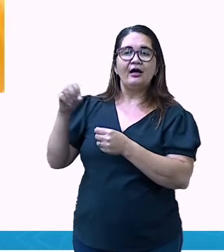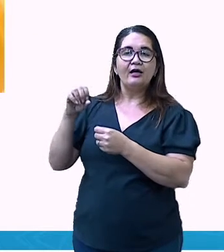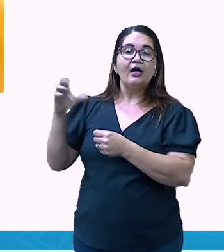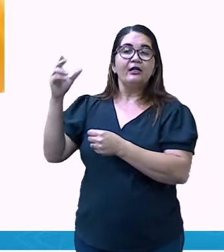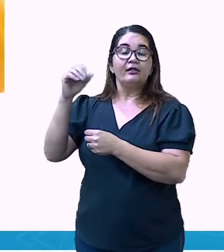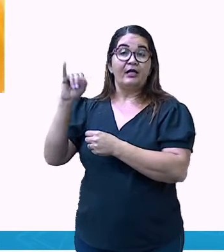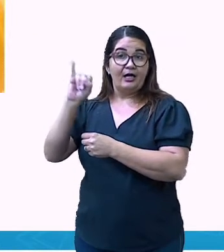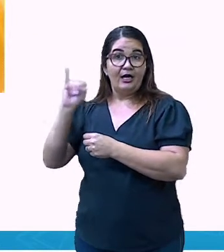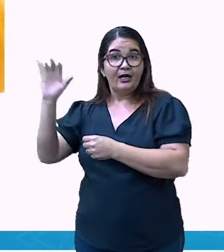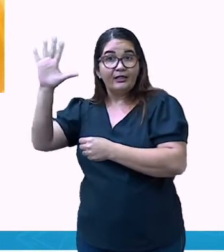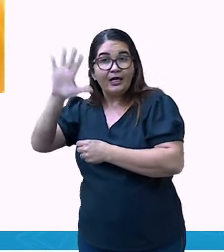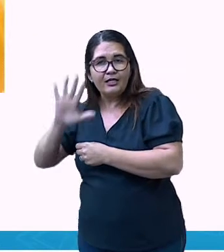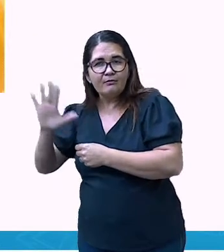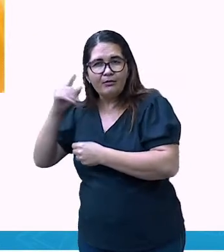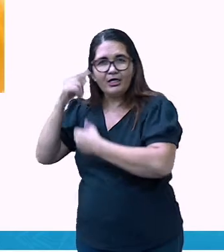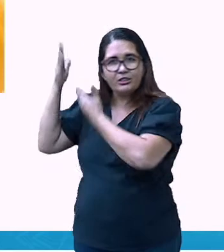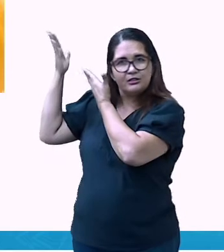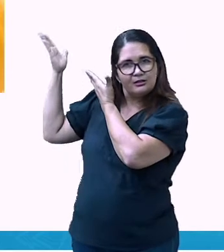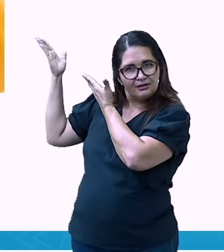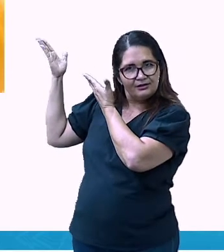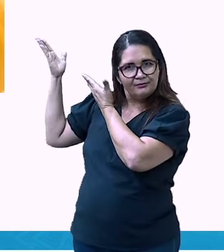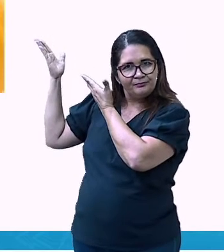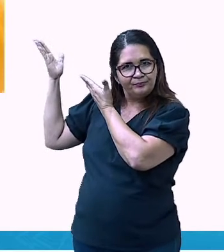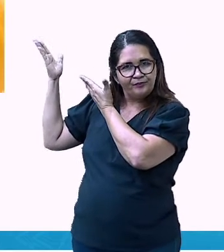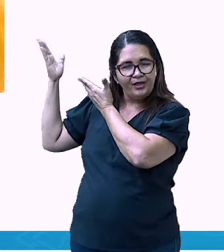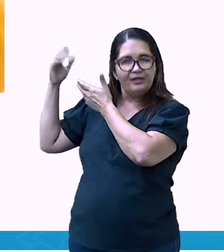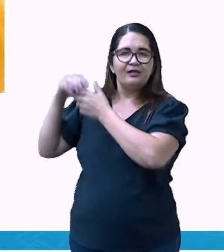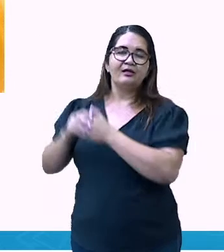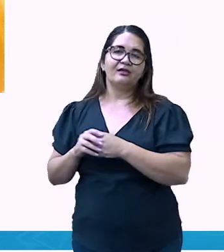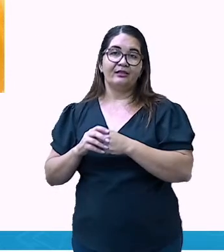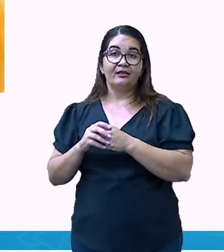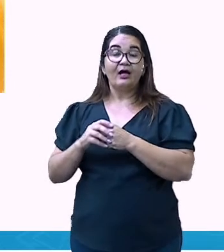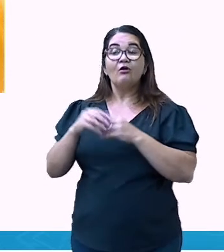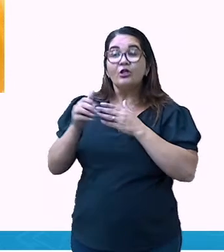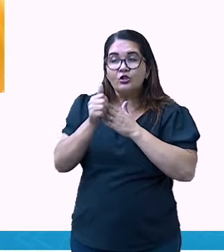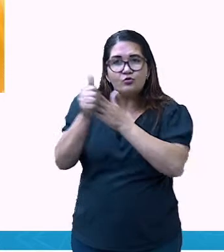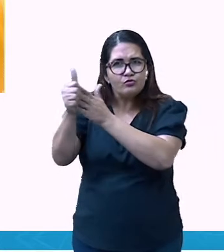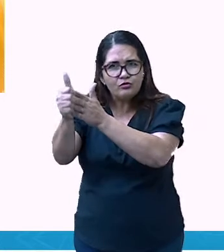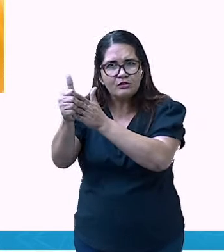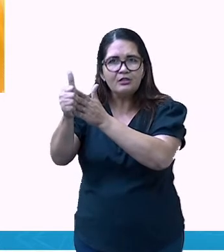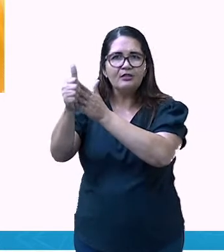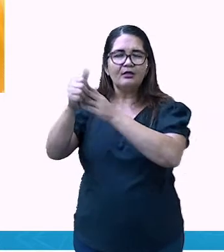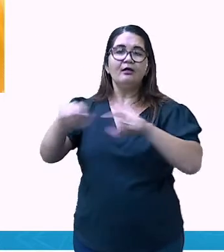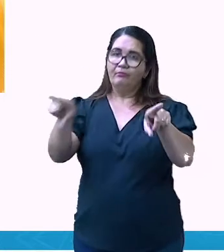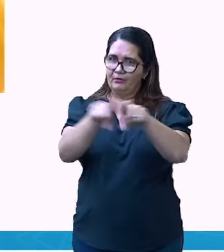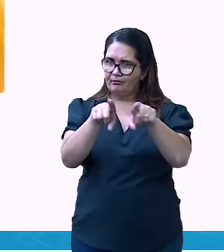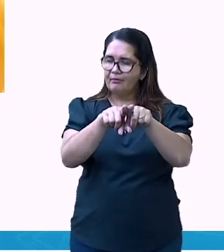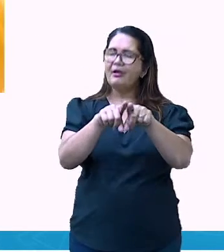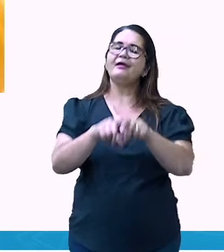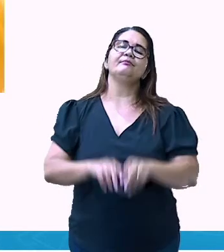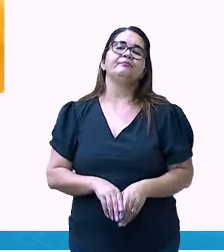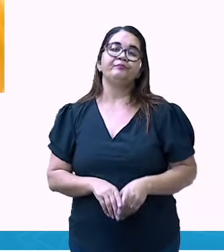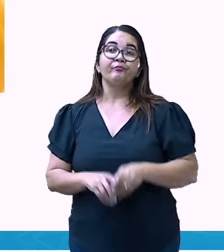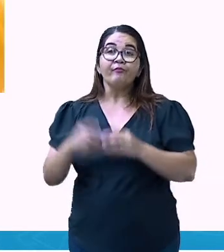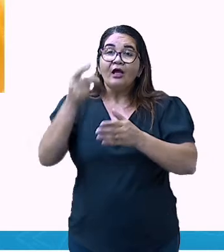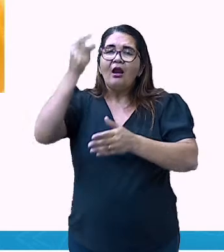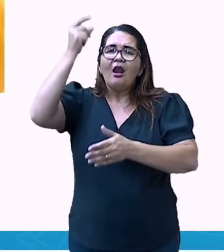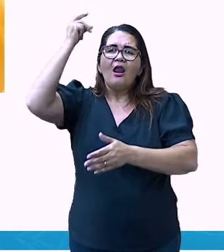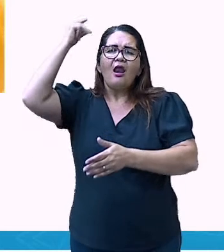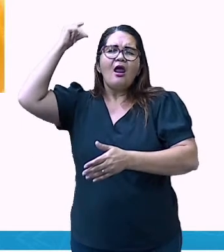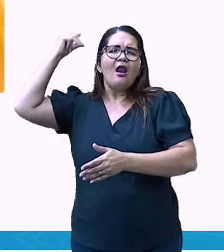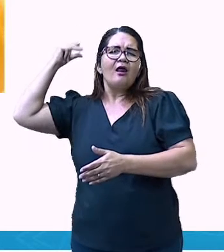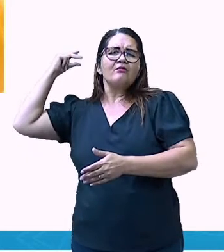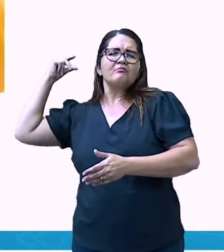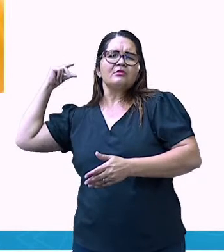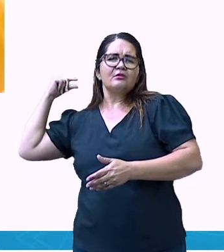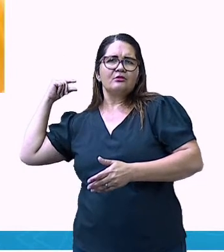cardeal Sul. Então, ajuda, sim, a nortear. Por que que, durante a história, foram aparecendo várias